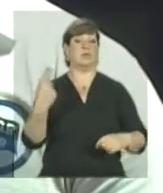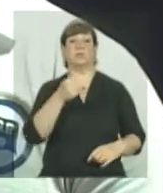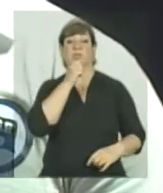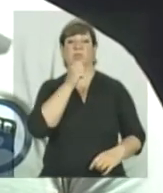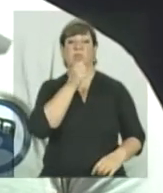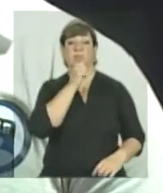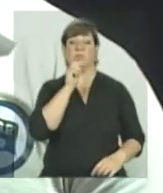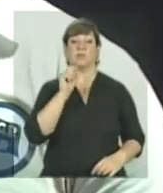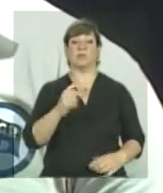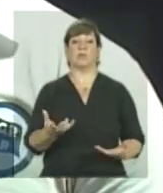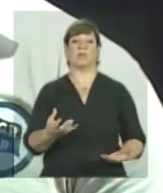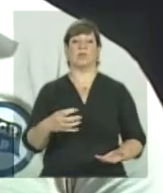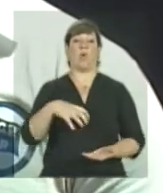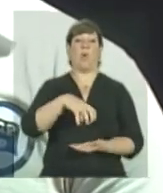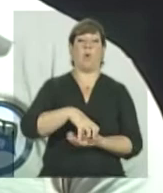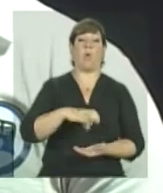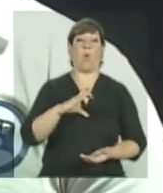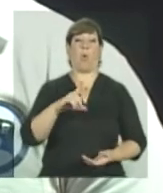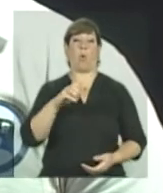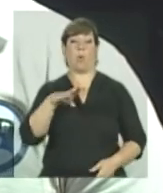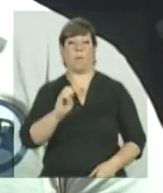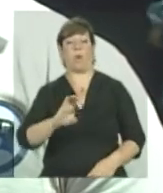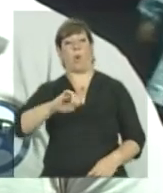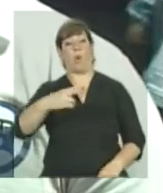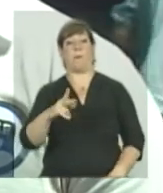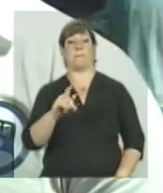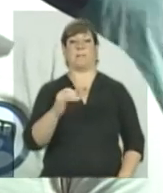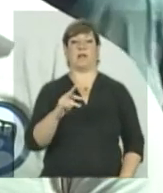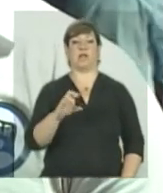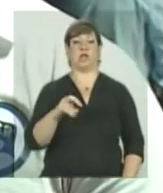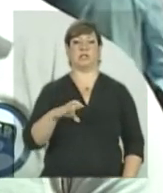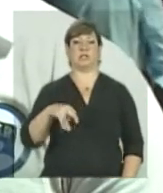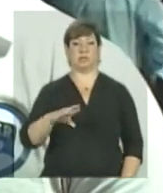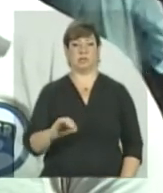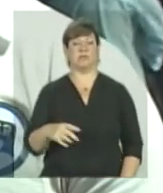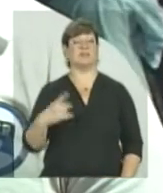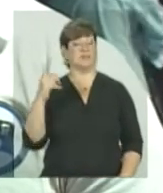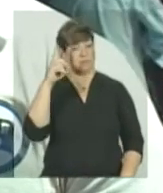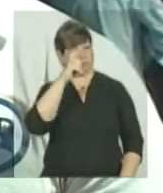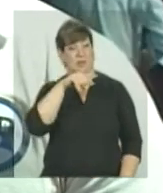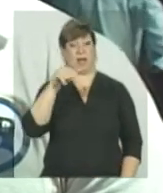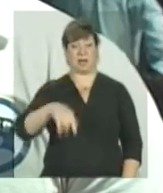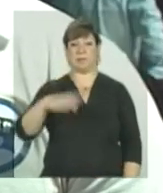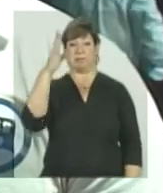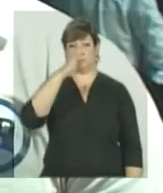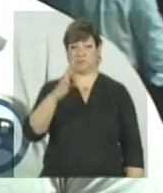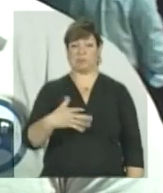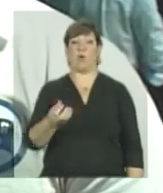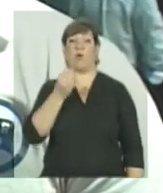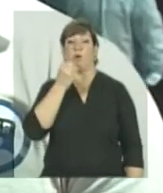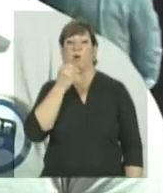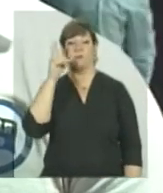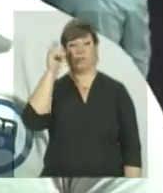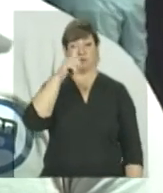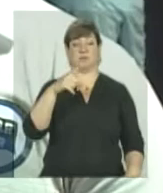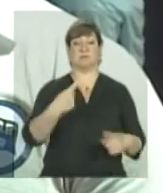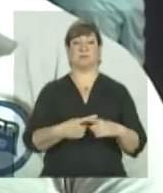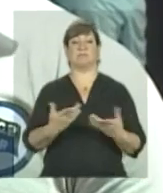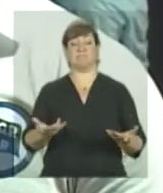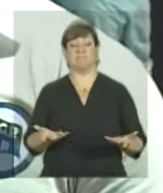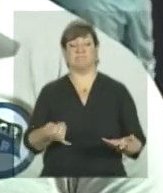o clube ou um patrocinador. Nós sabemos da dificuldade de oportunidades no Brasil e infelizmente